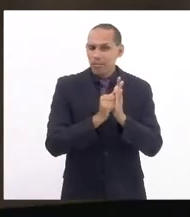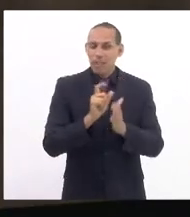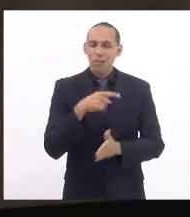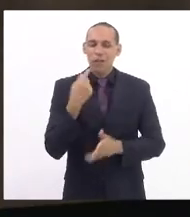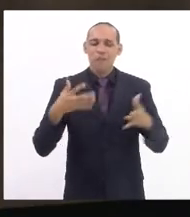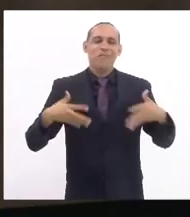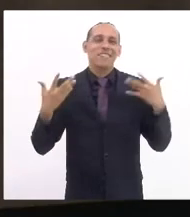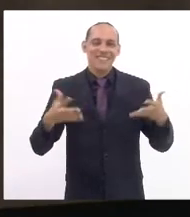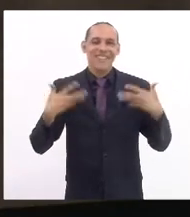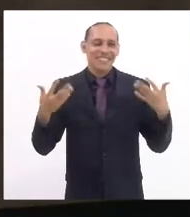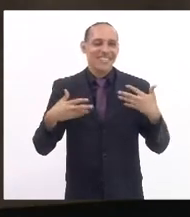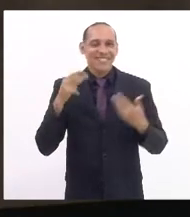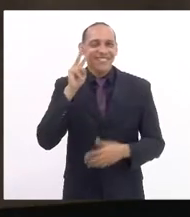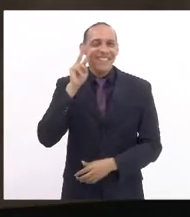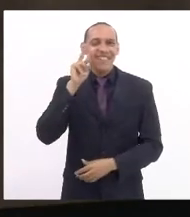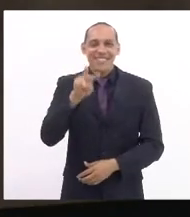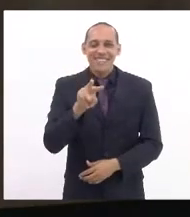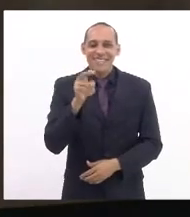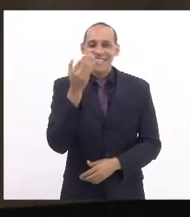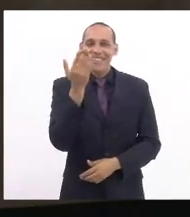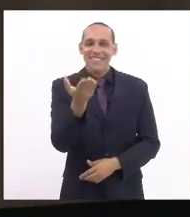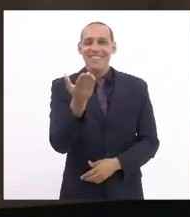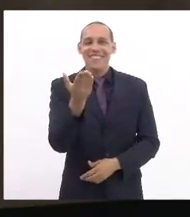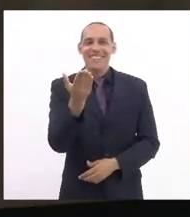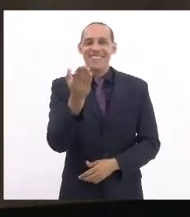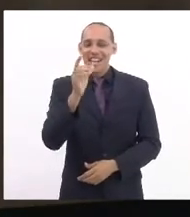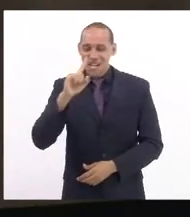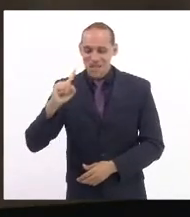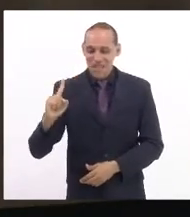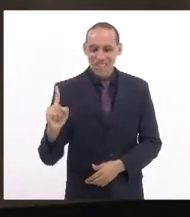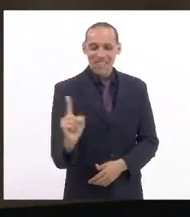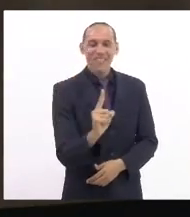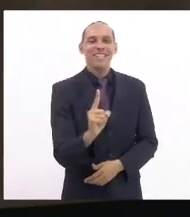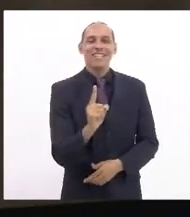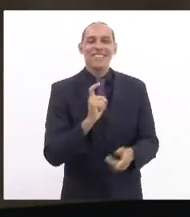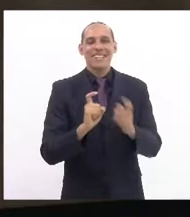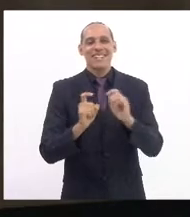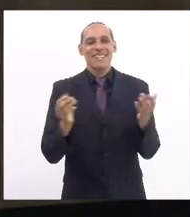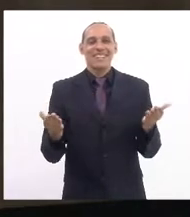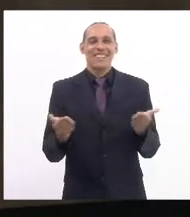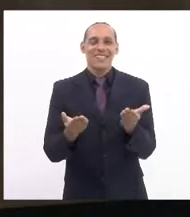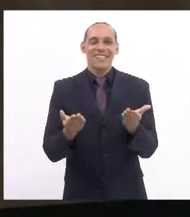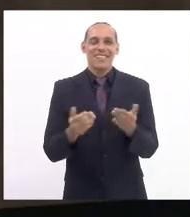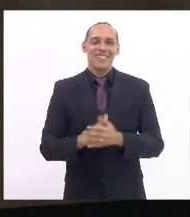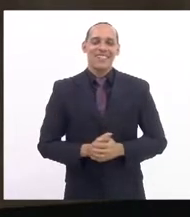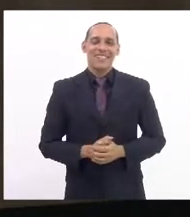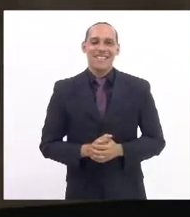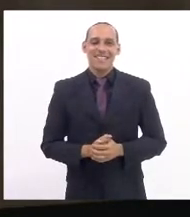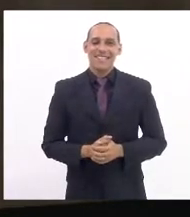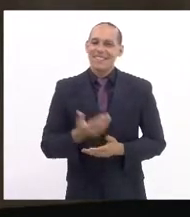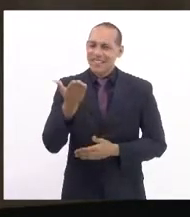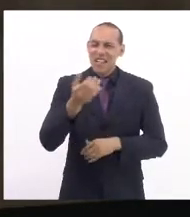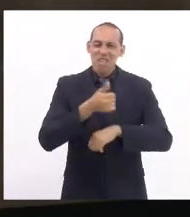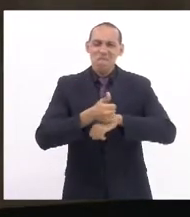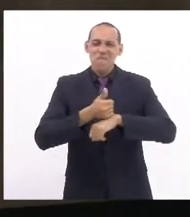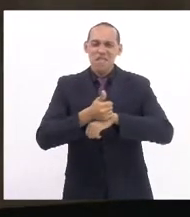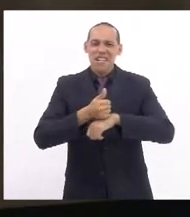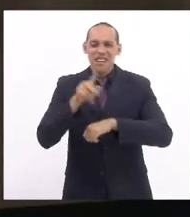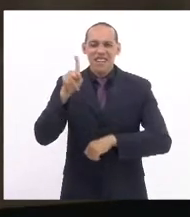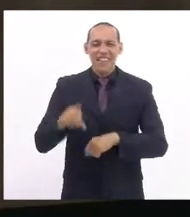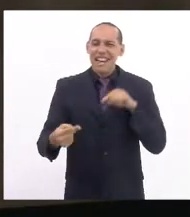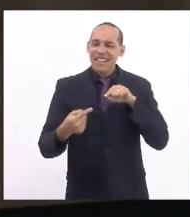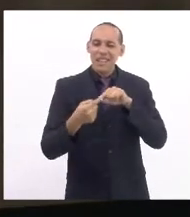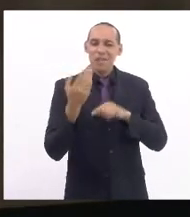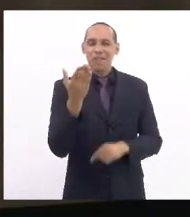nossa alegria de viver à frente da sessão de hoje e dizer que esse cargo de presidente que cai